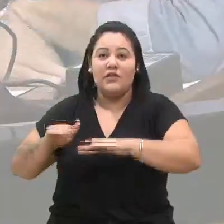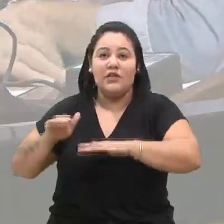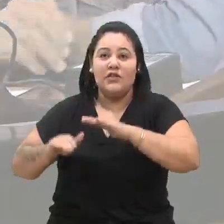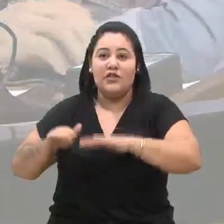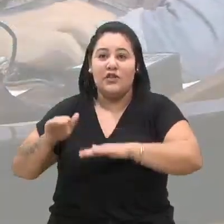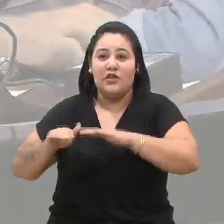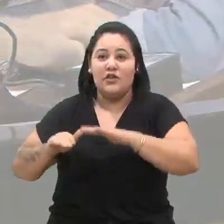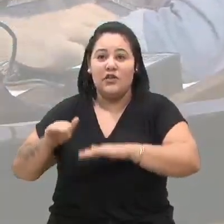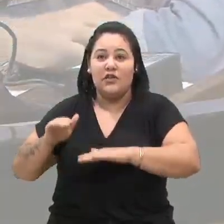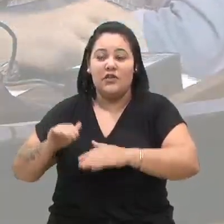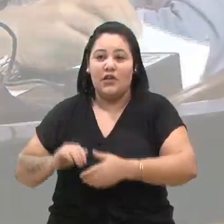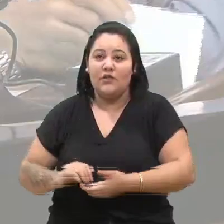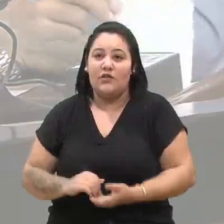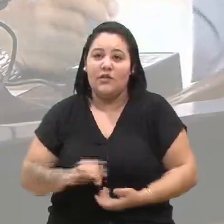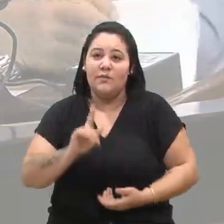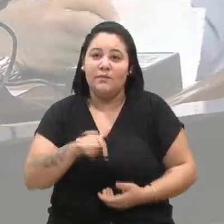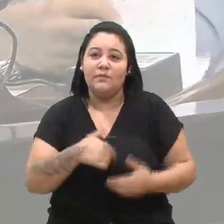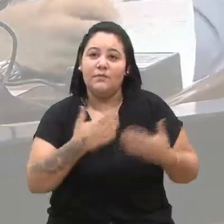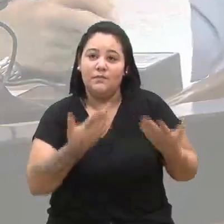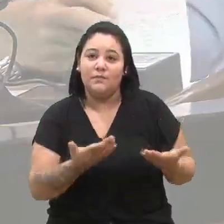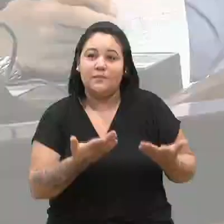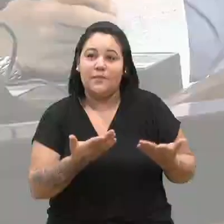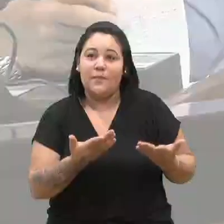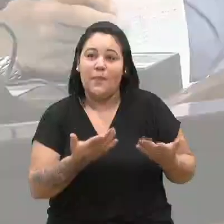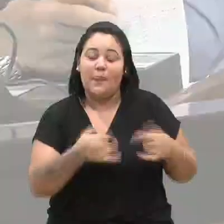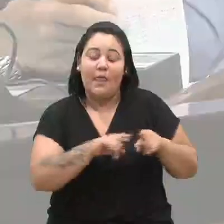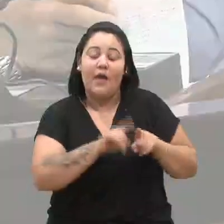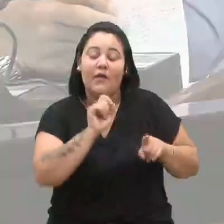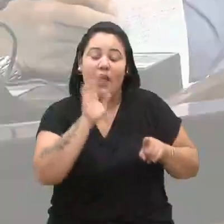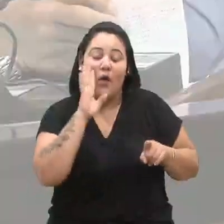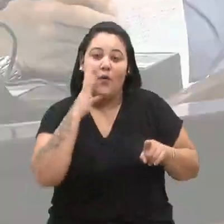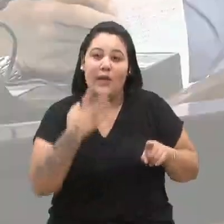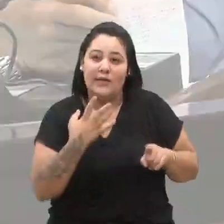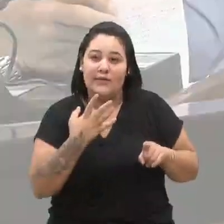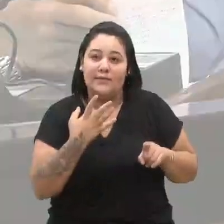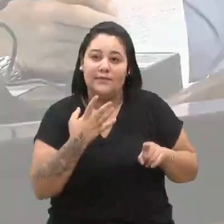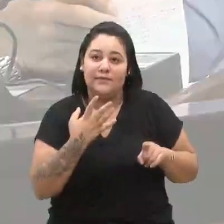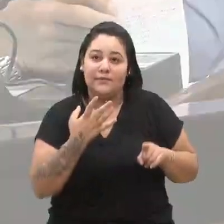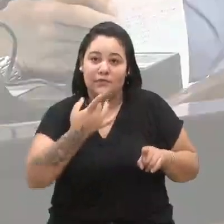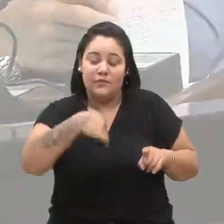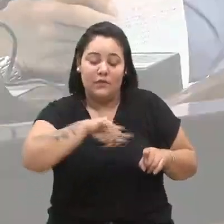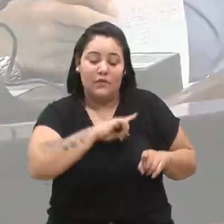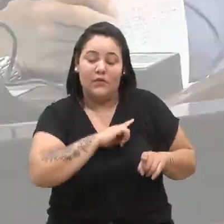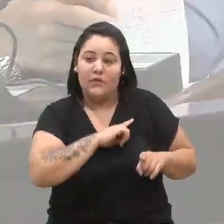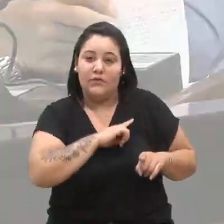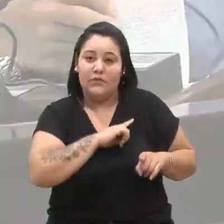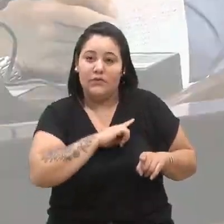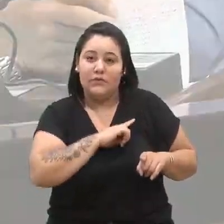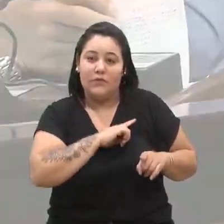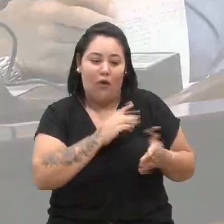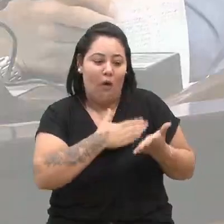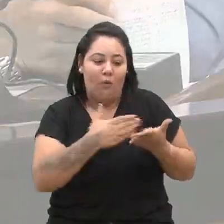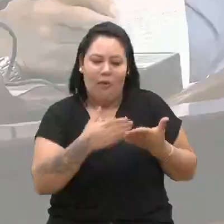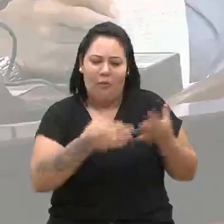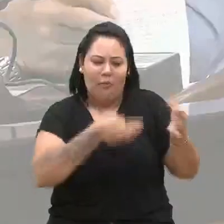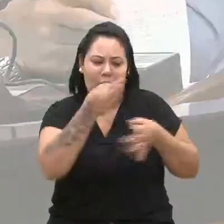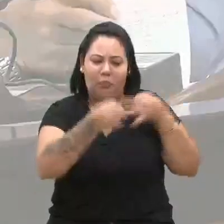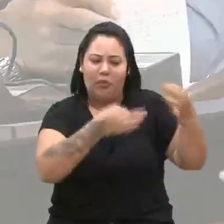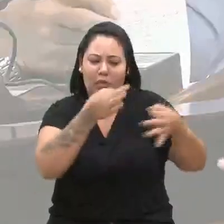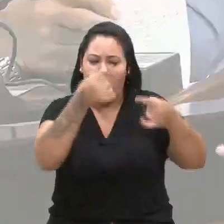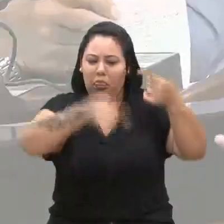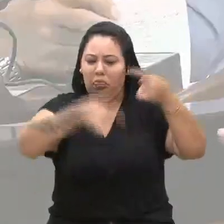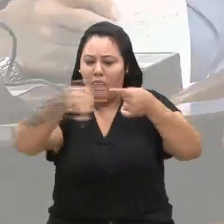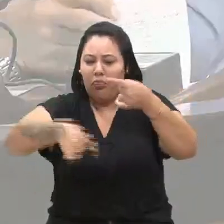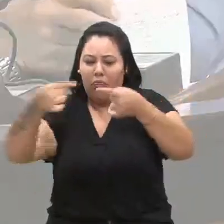discussão ideológica, aonde daqui a pouco os extremos começam a se divergir e a gente não chega a lugar